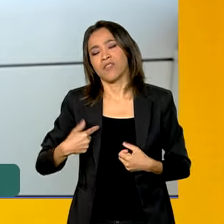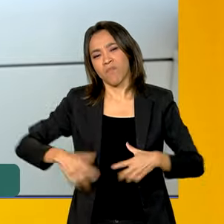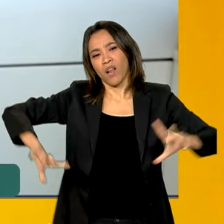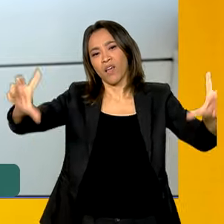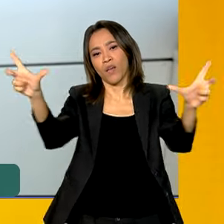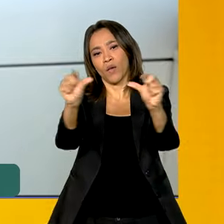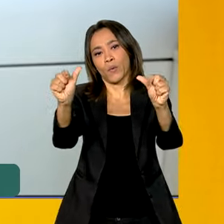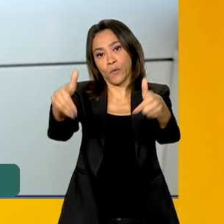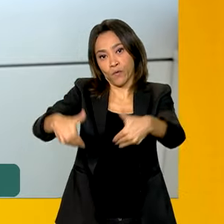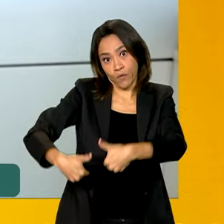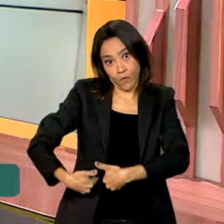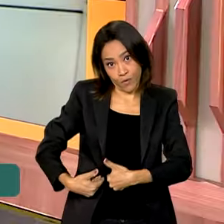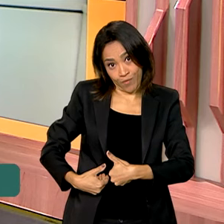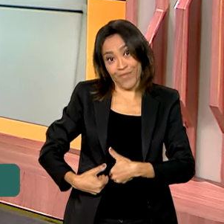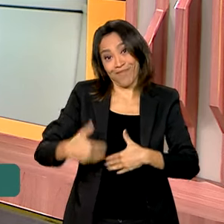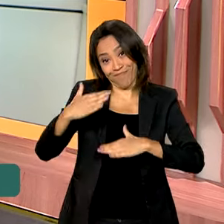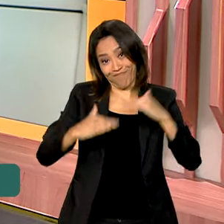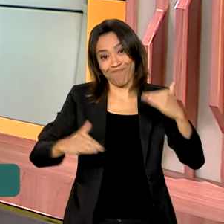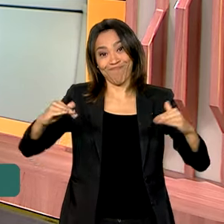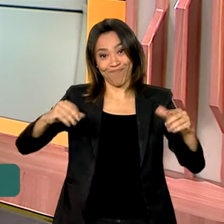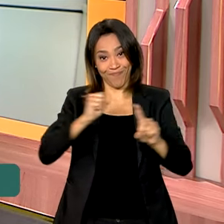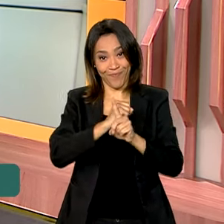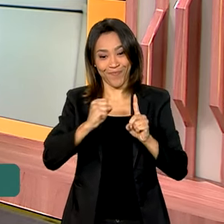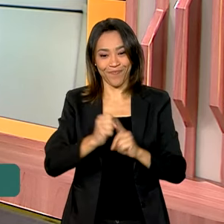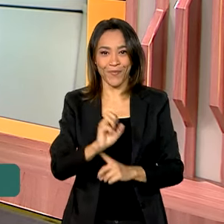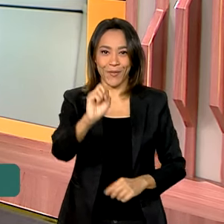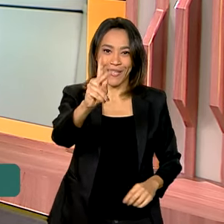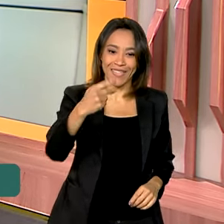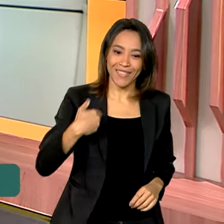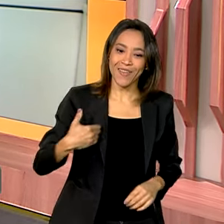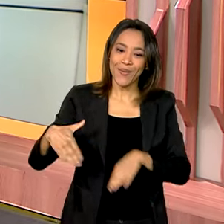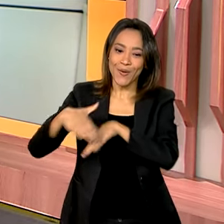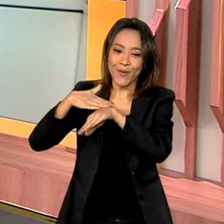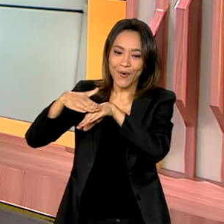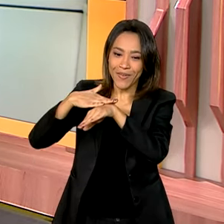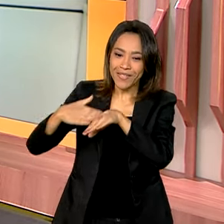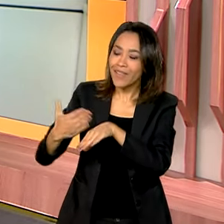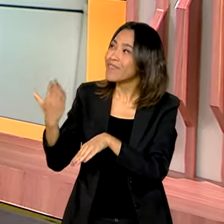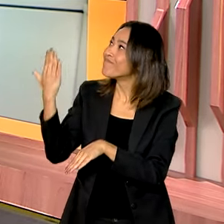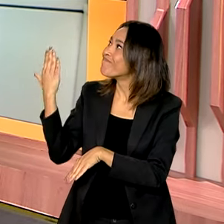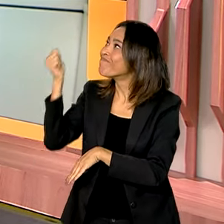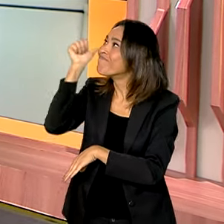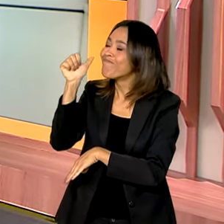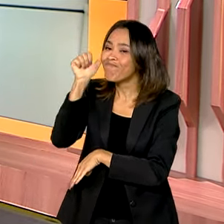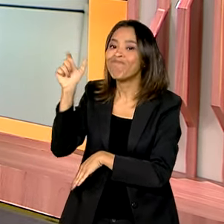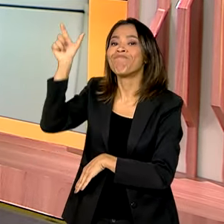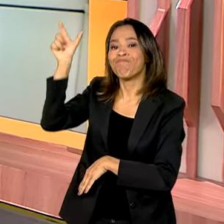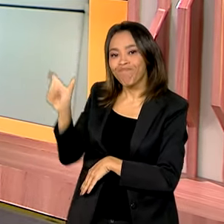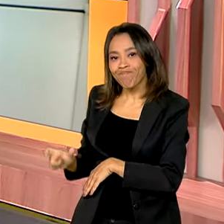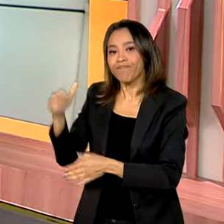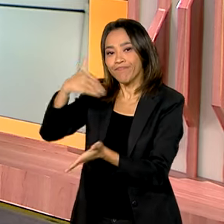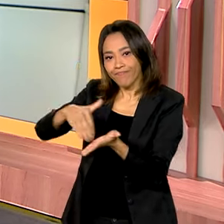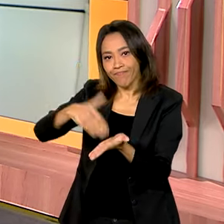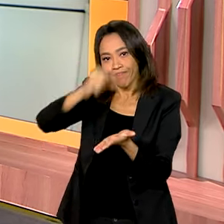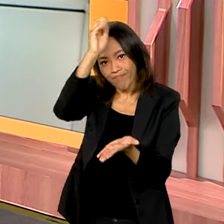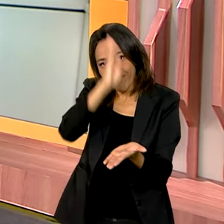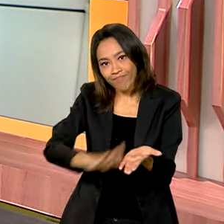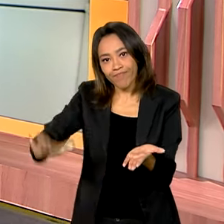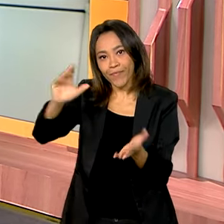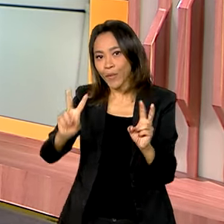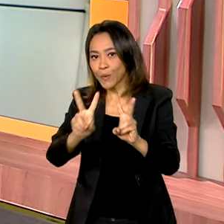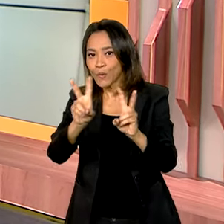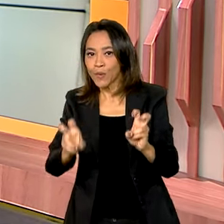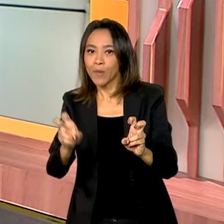desigualdades. Ok. Eu conversei com Eliane Aquino, ela que é secretária nacional de Renda de Cidadania do